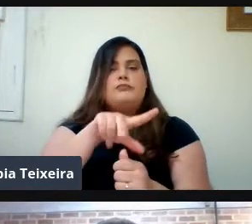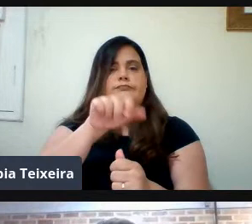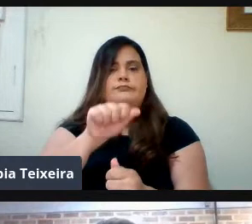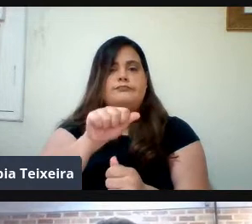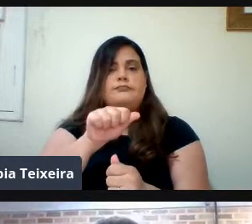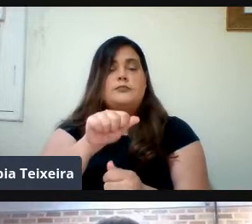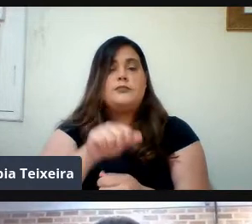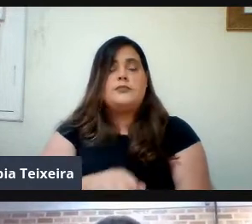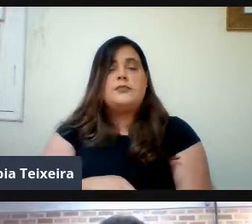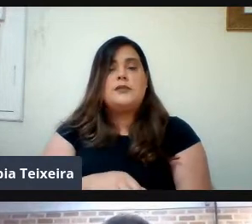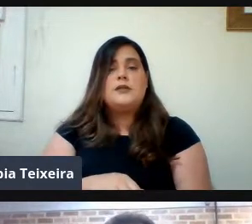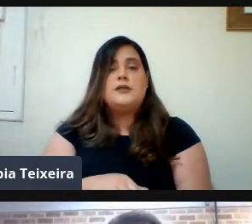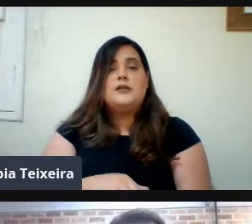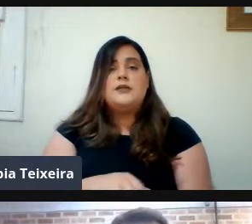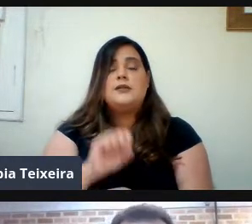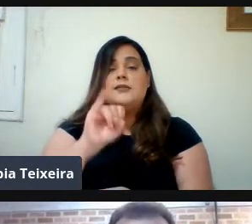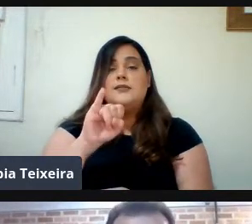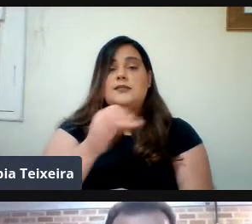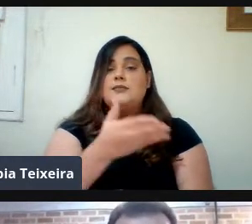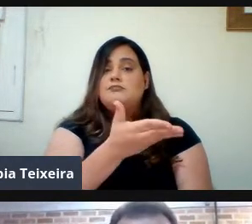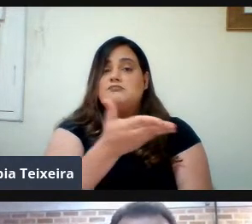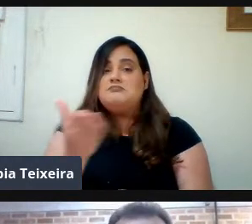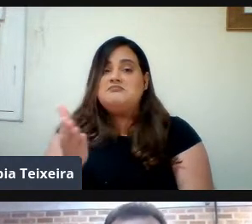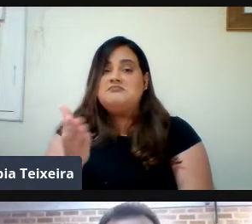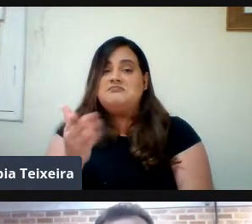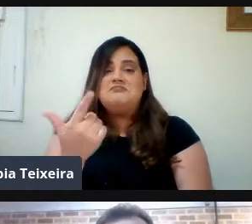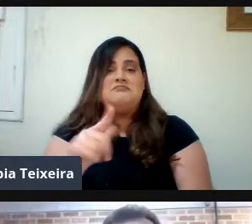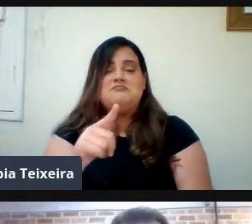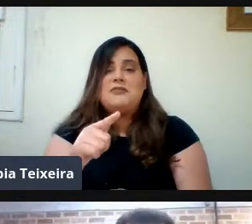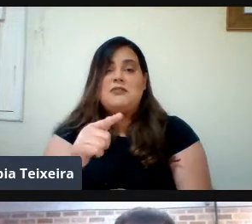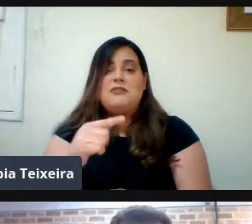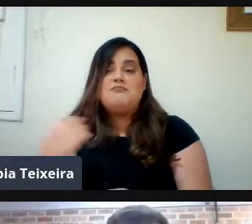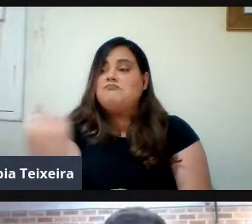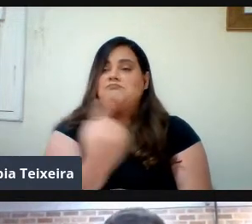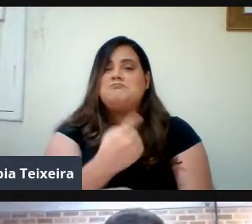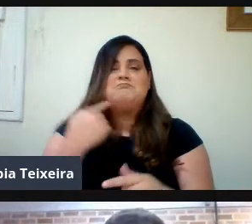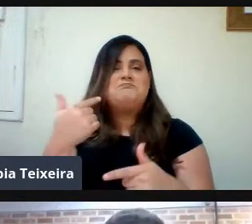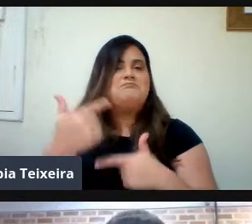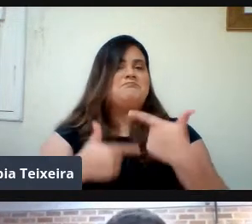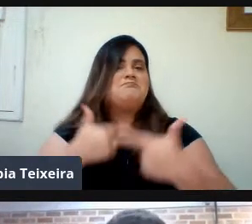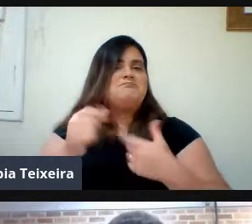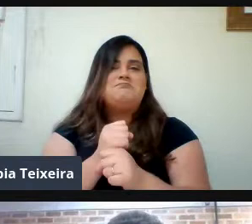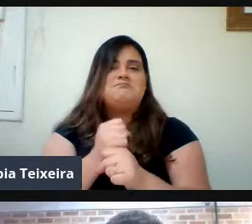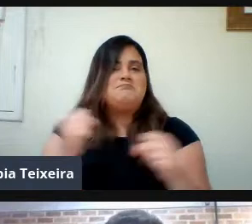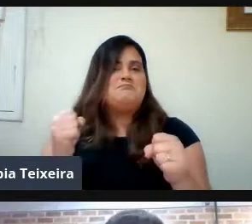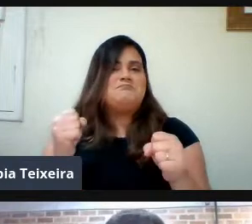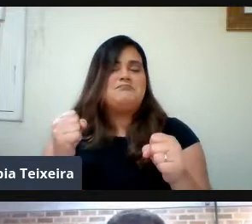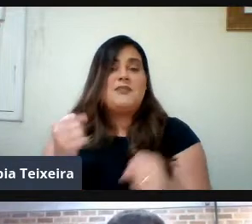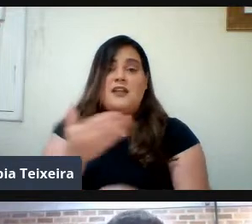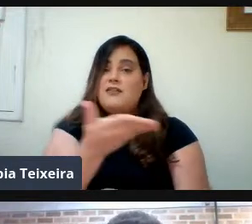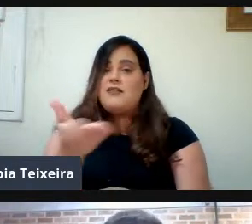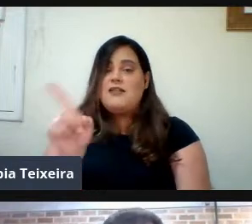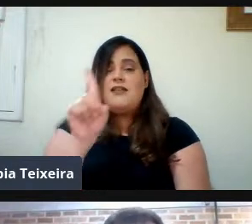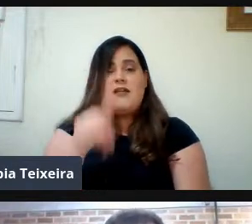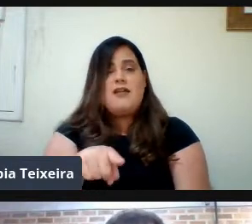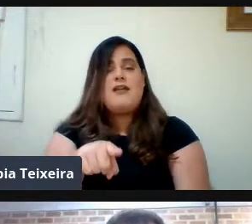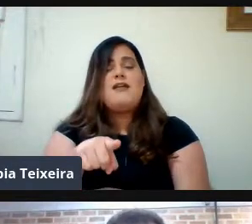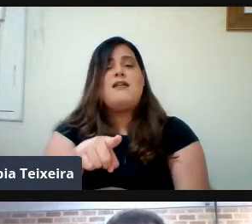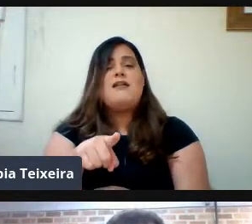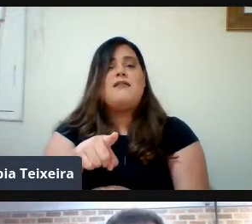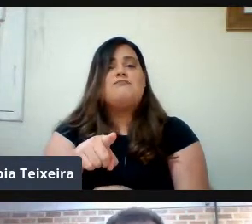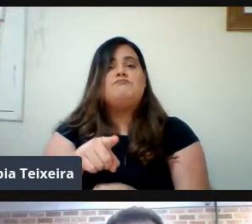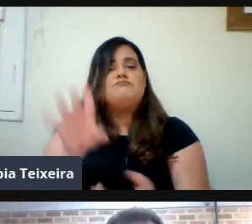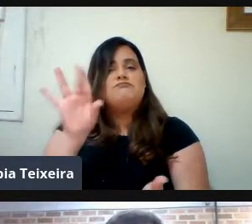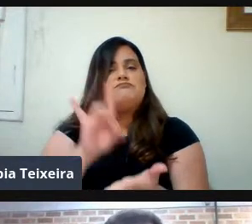sem você Com certeza Nós não estaríamos Aqui hoje Vocês realmente Quem fazem A Universidade Federal Do Agreste De Pernambuco Coordenadores